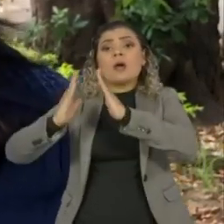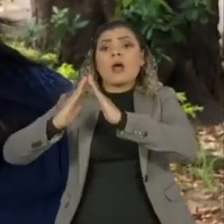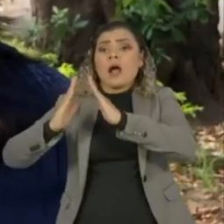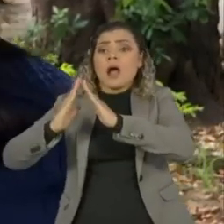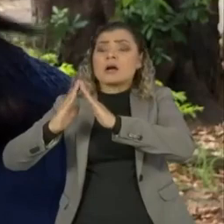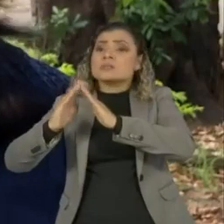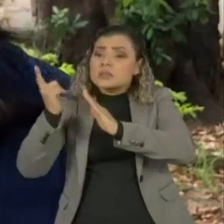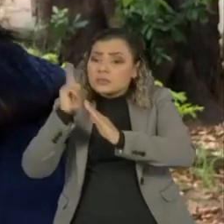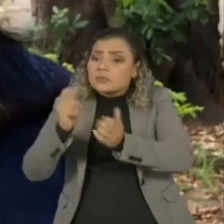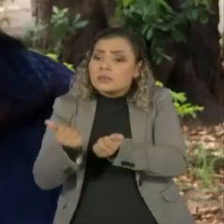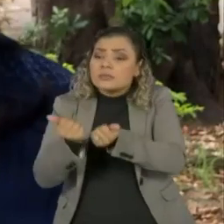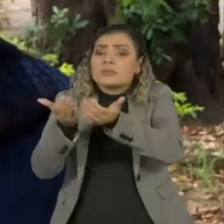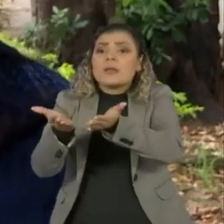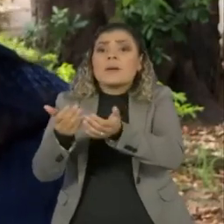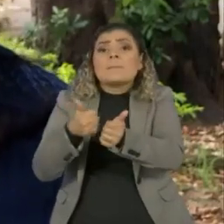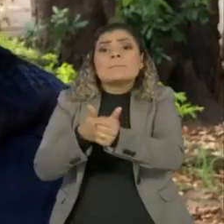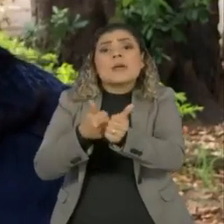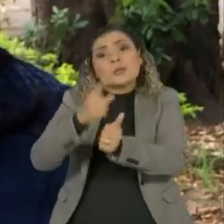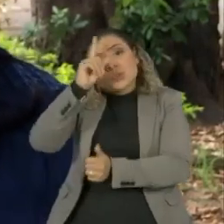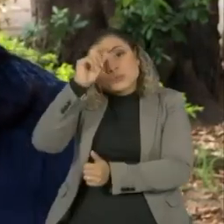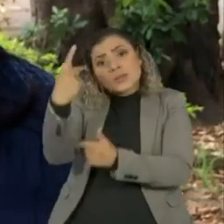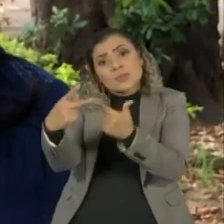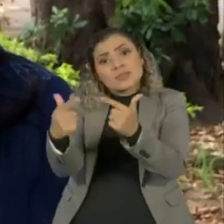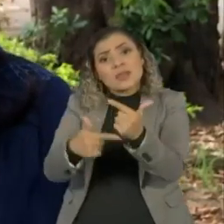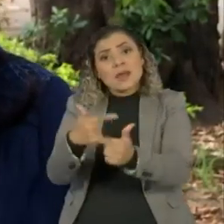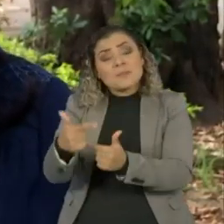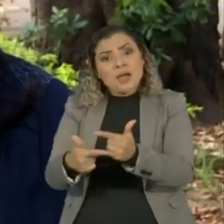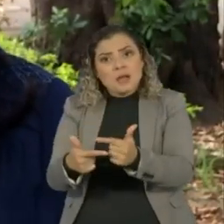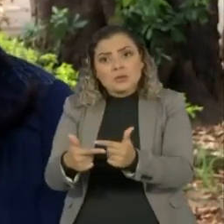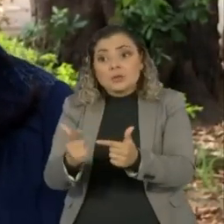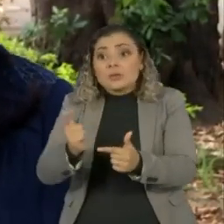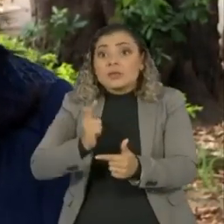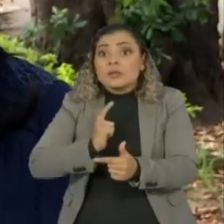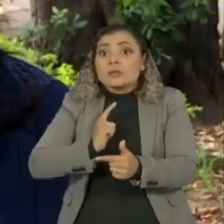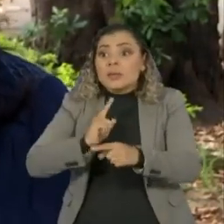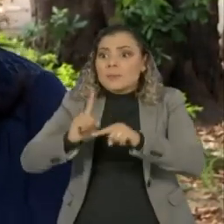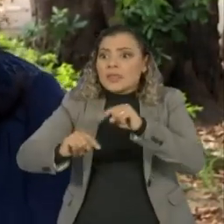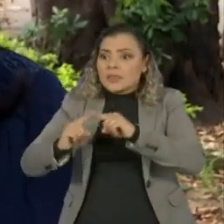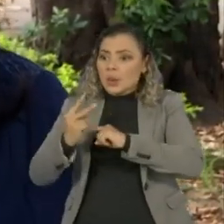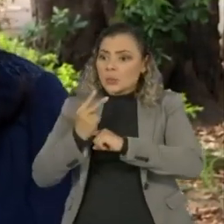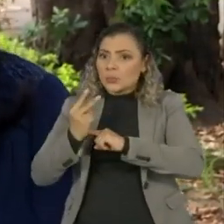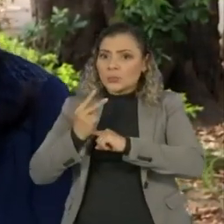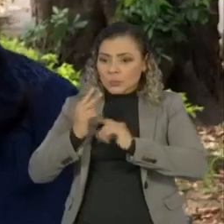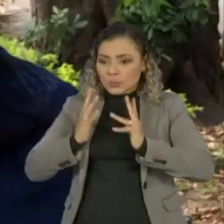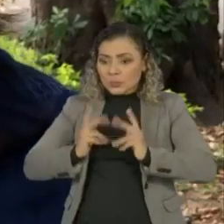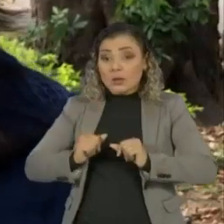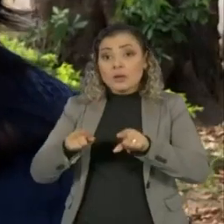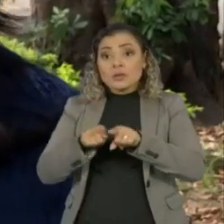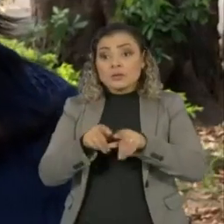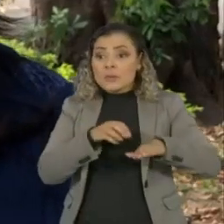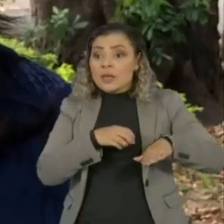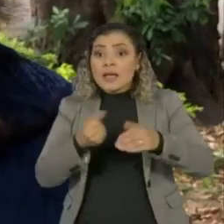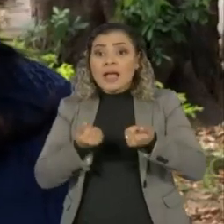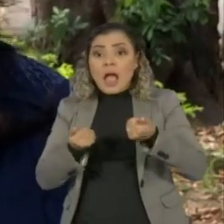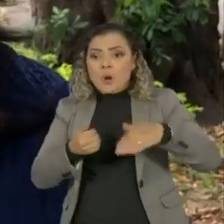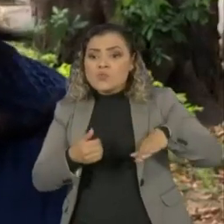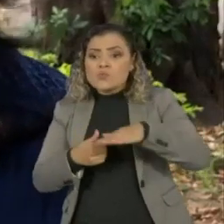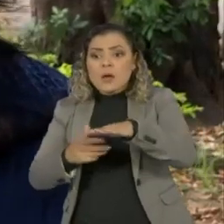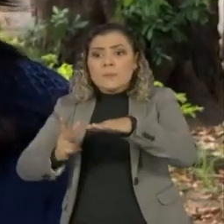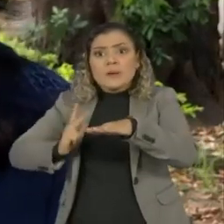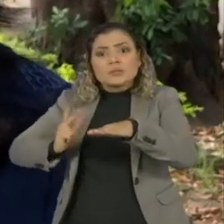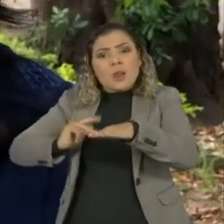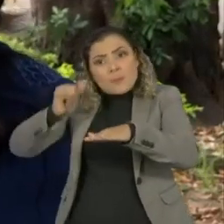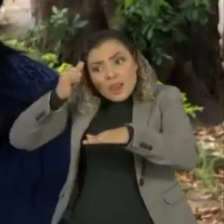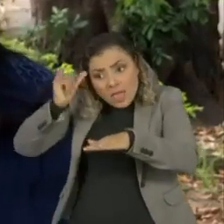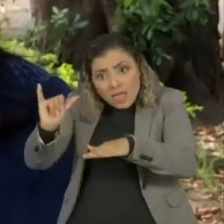de saúde perto dos hospitais onde trabalham. Eles recebem kits de higiene e transporte particular para evitar o